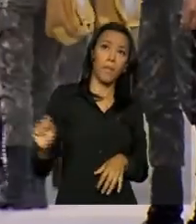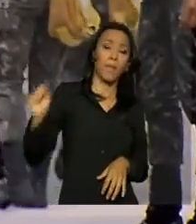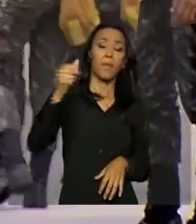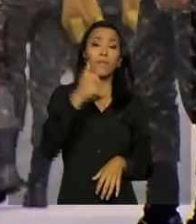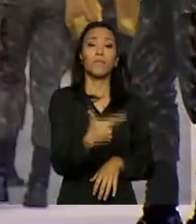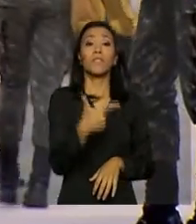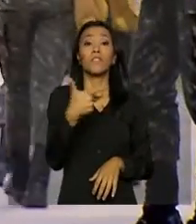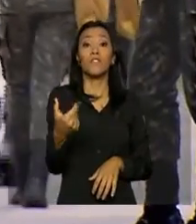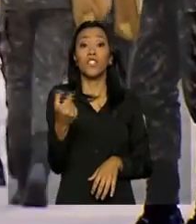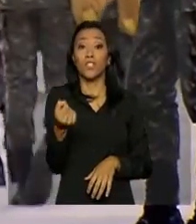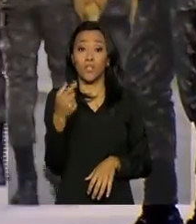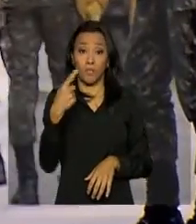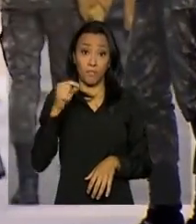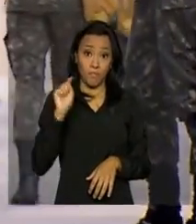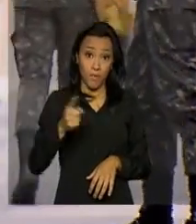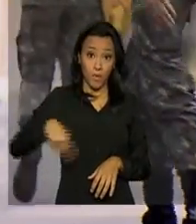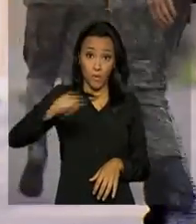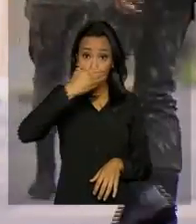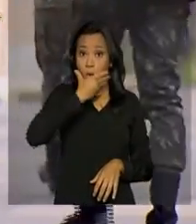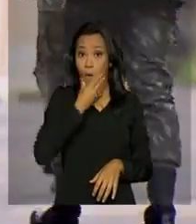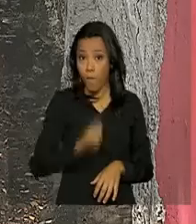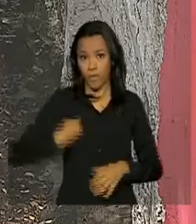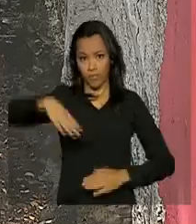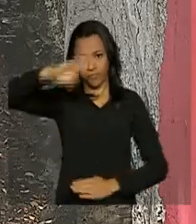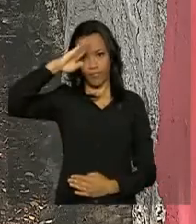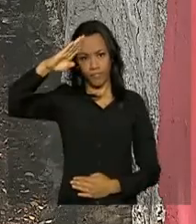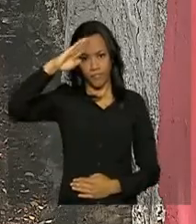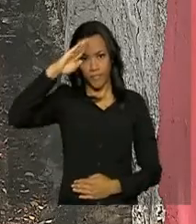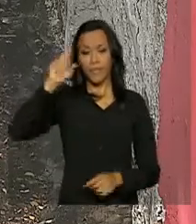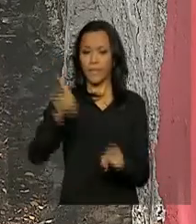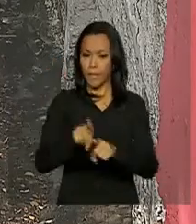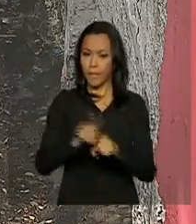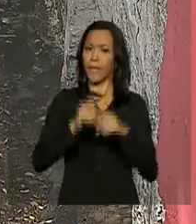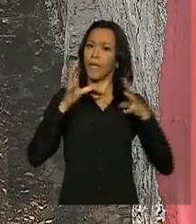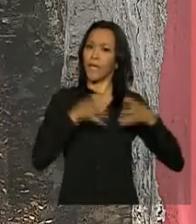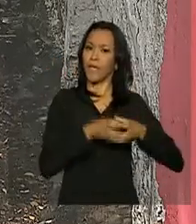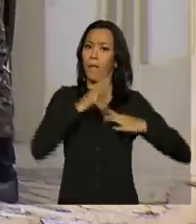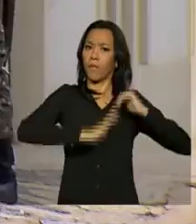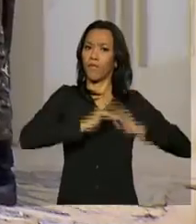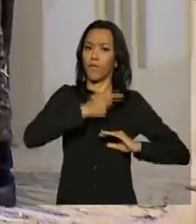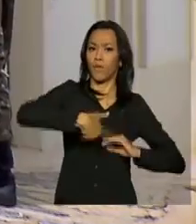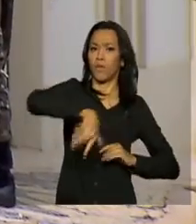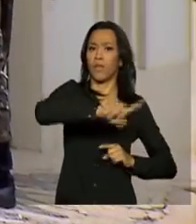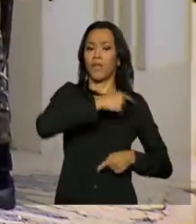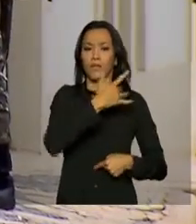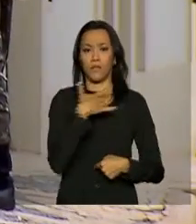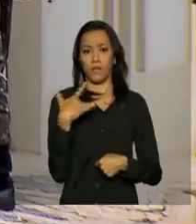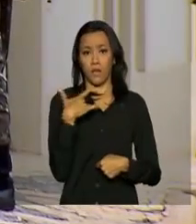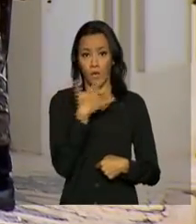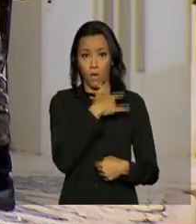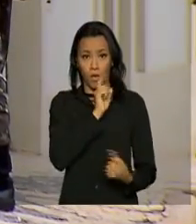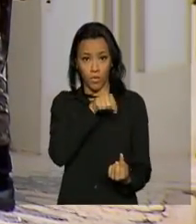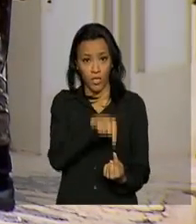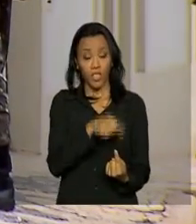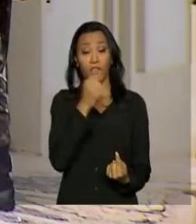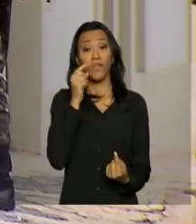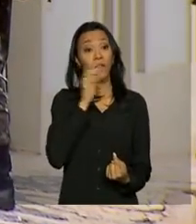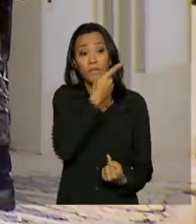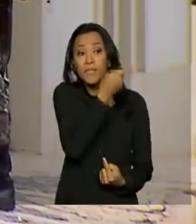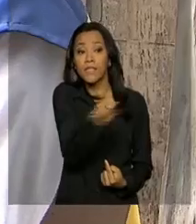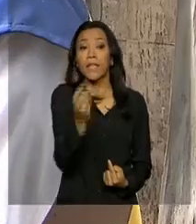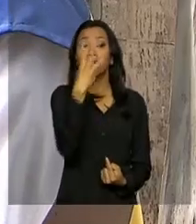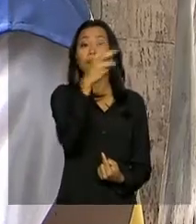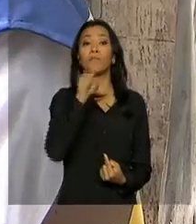220 mil homens das Forças Armadas, além de agentes de saúde. A meta é visitar 3 milhões de